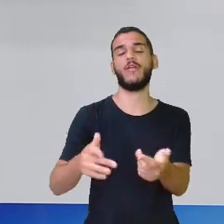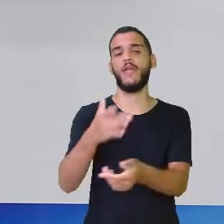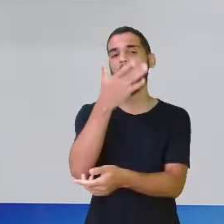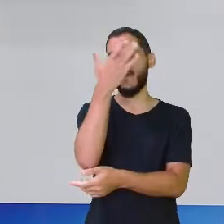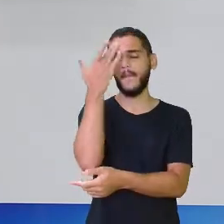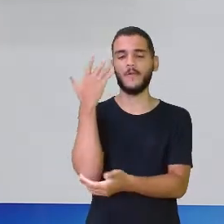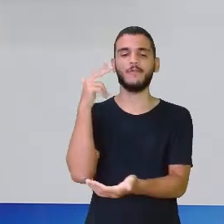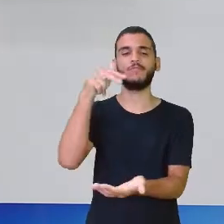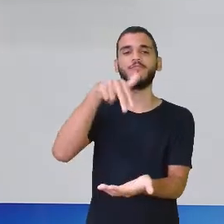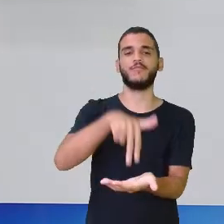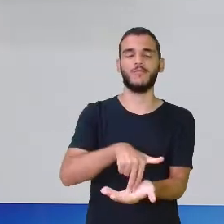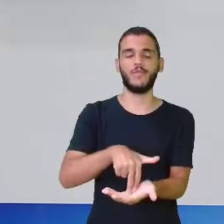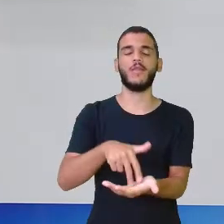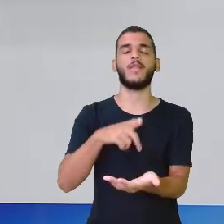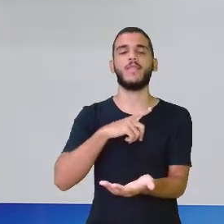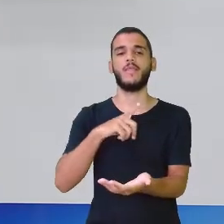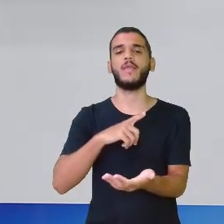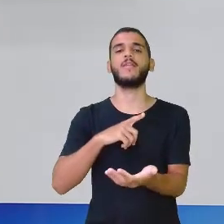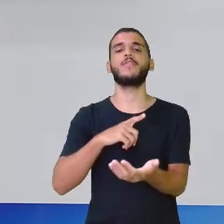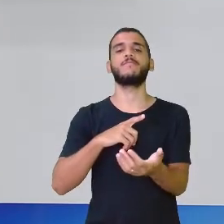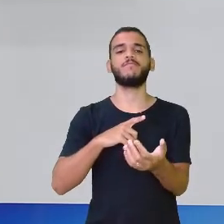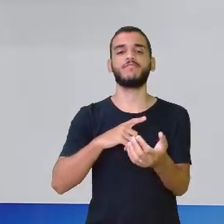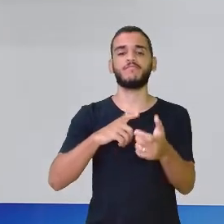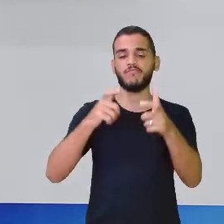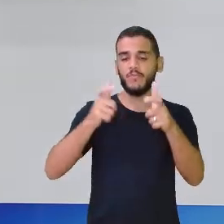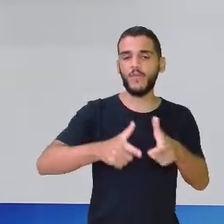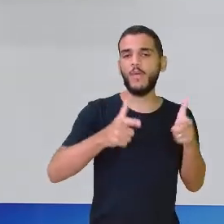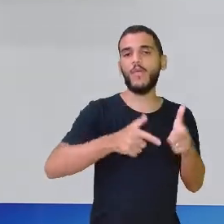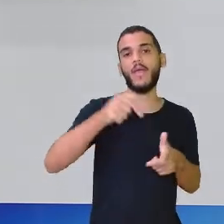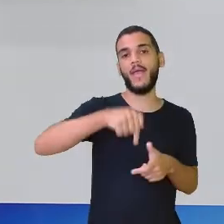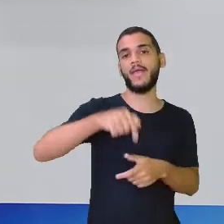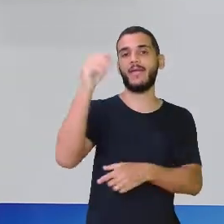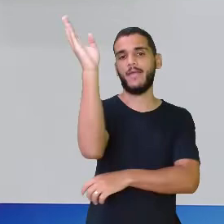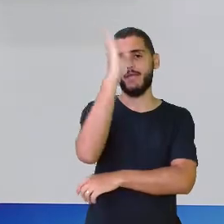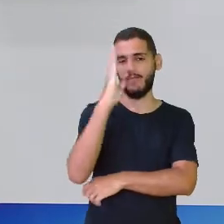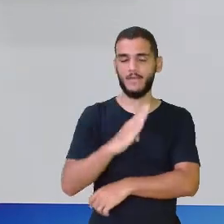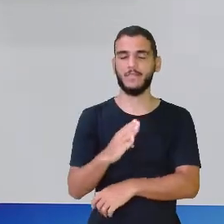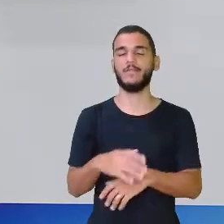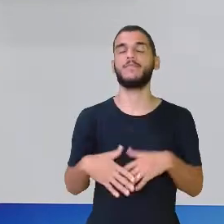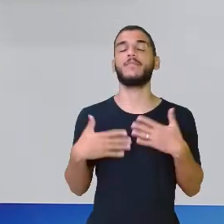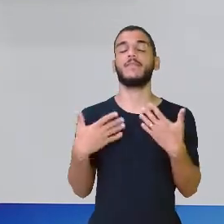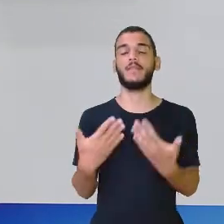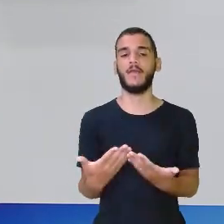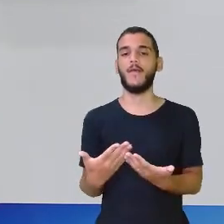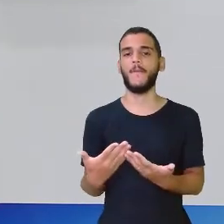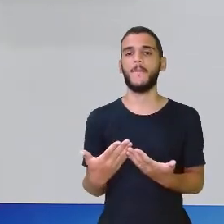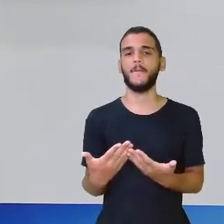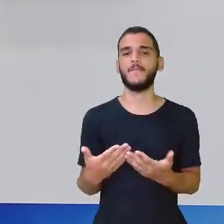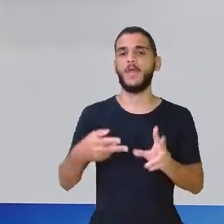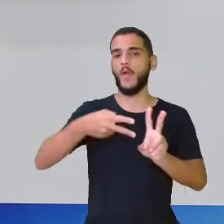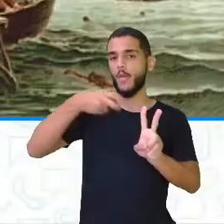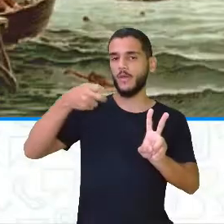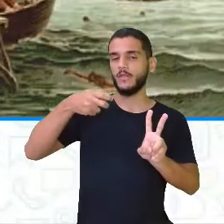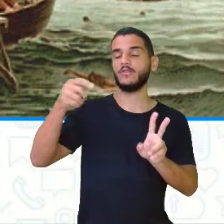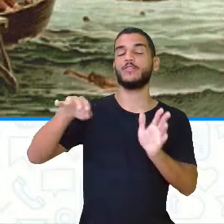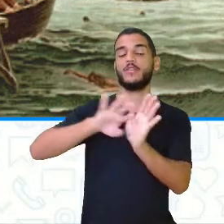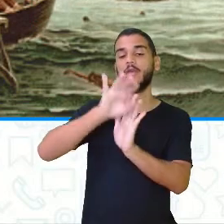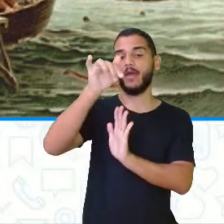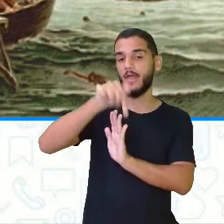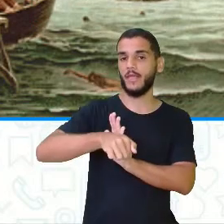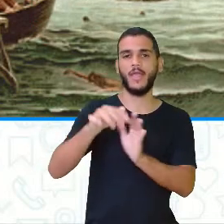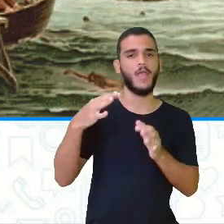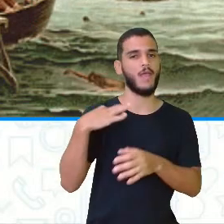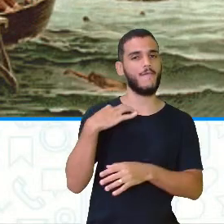foram ocupando esse território que a gente conhece aqui, tá certo? Então, eles vieram porque eles quiseram, como a gente viu aqui, né?